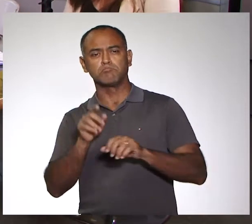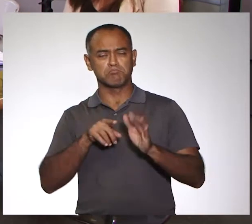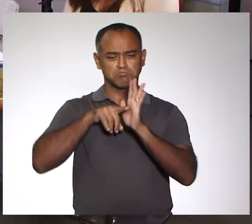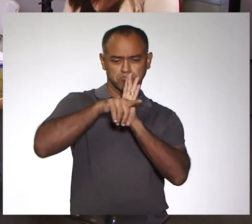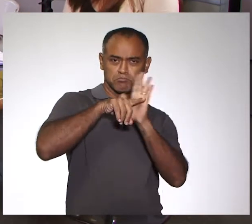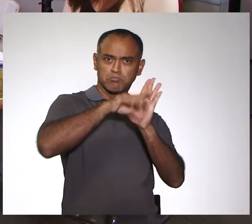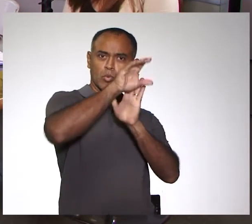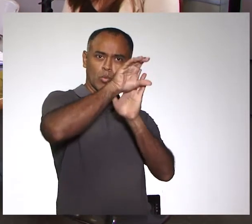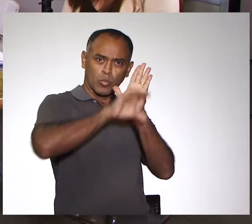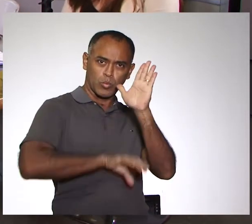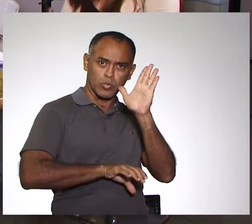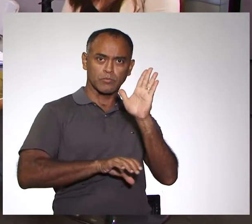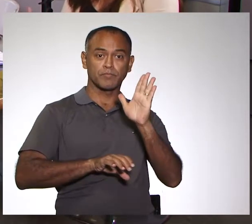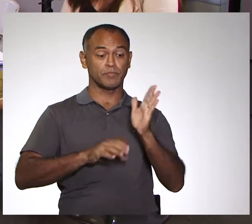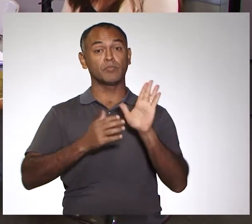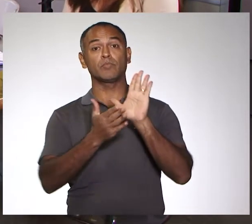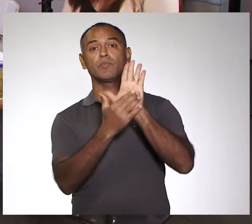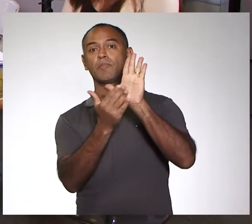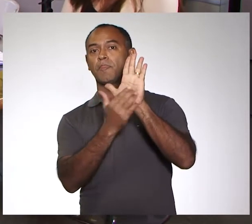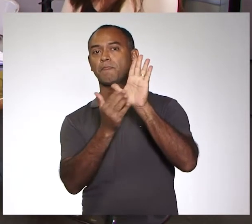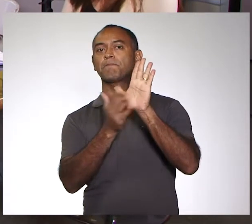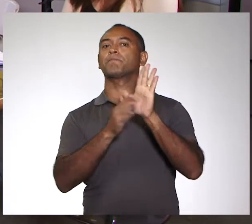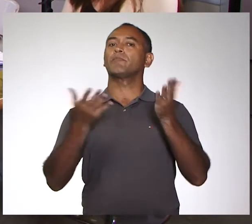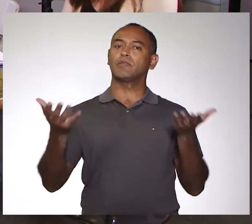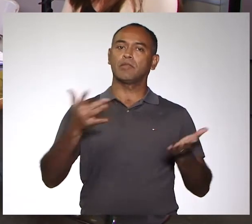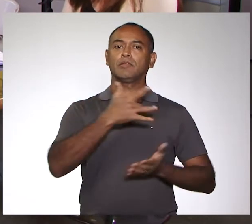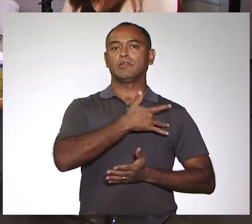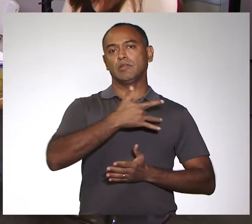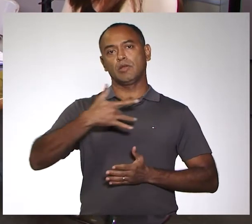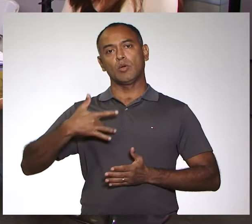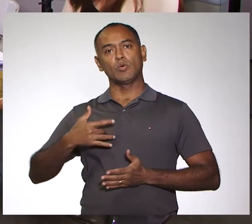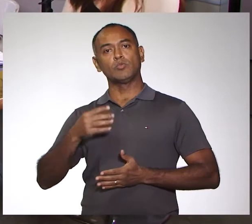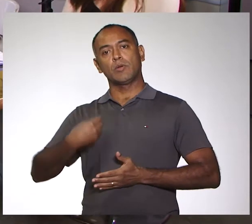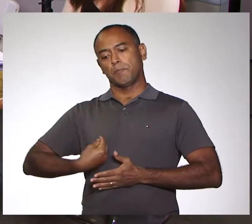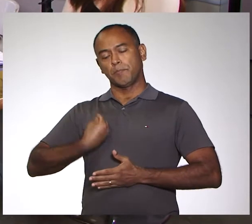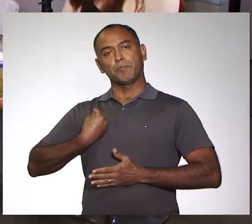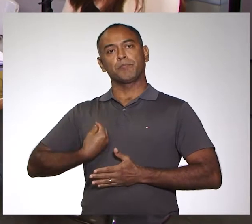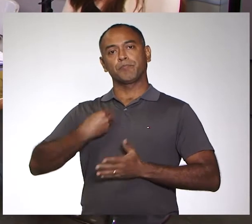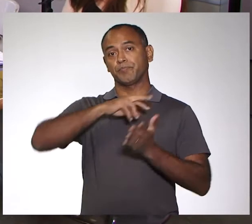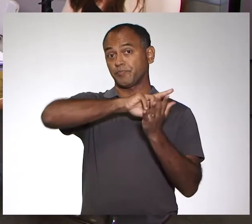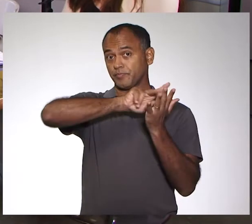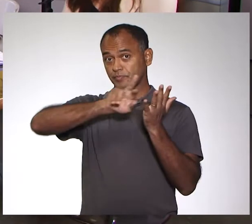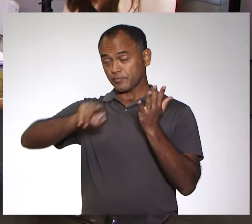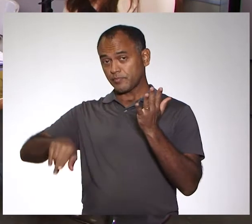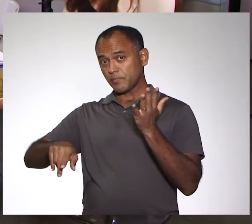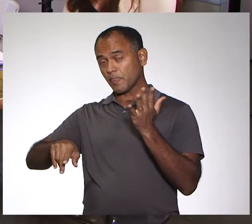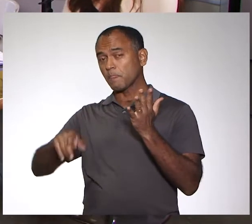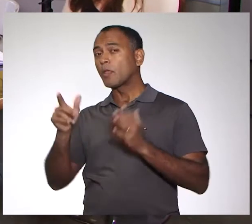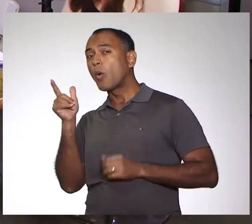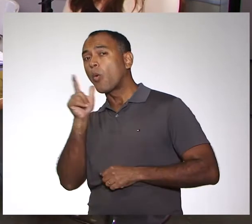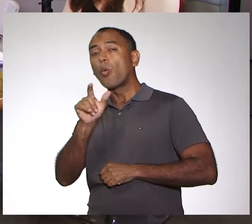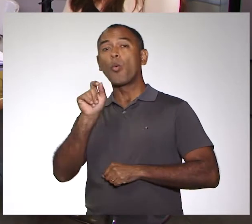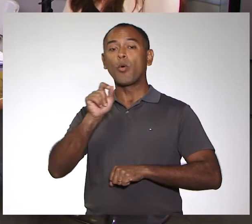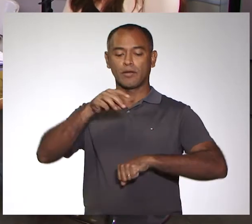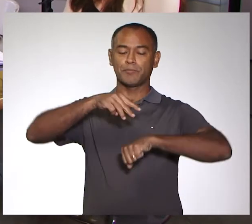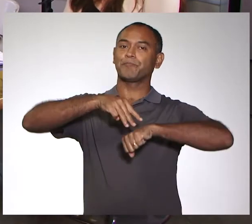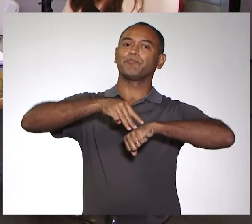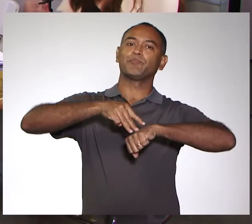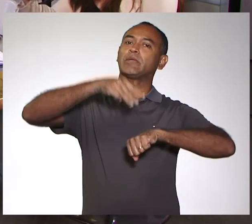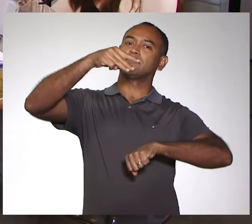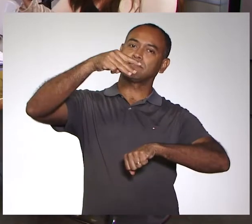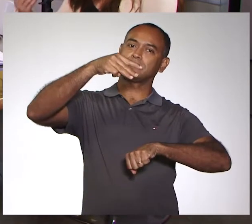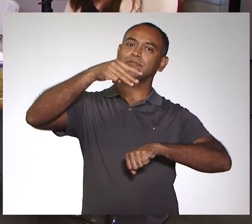elaborar uma proposta. E, por isso, ficou saúde e biodiversidade. Então, é um mestrado, como a gente